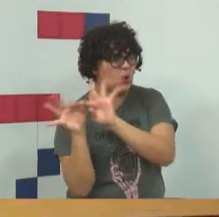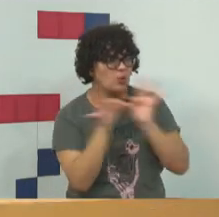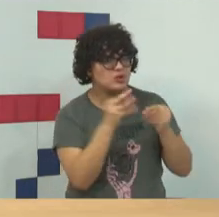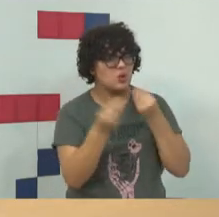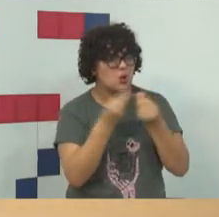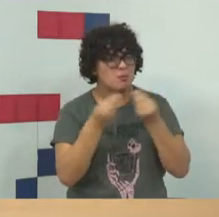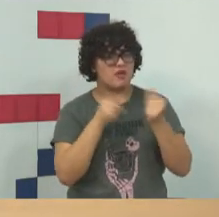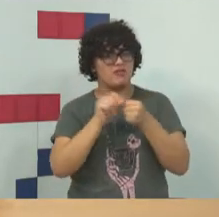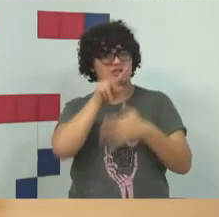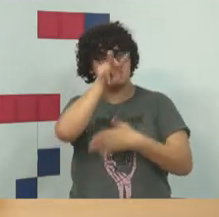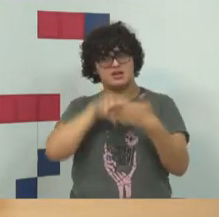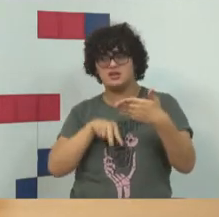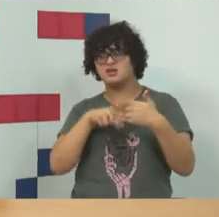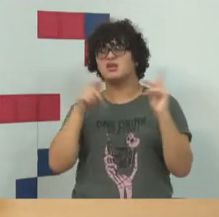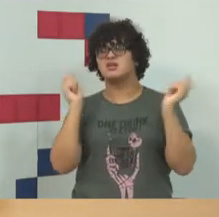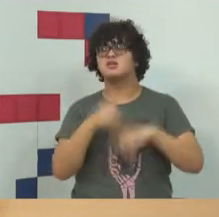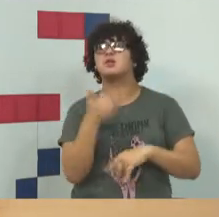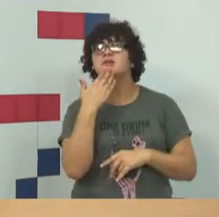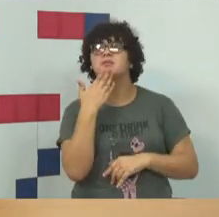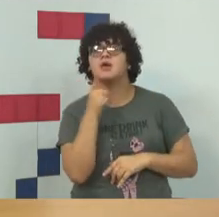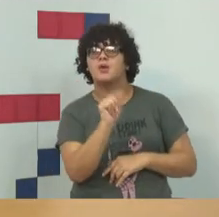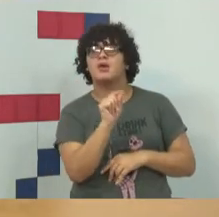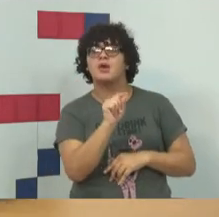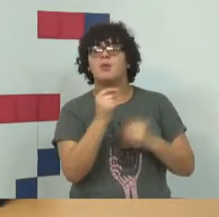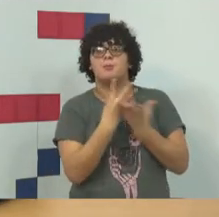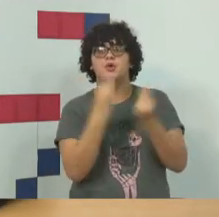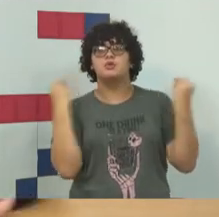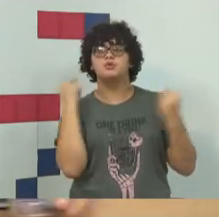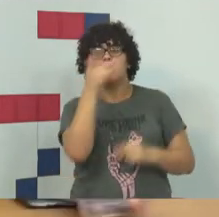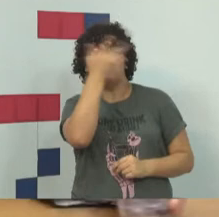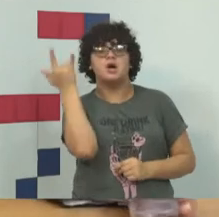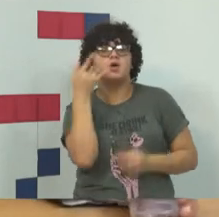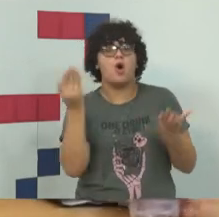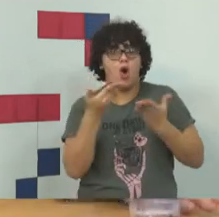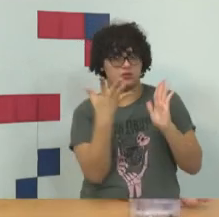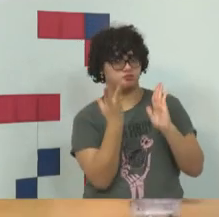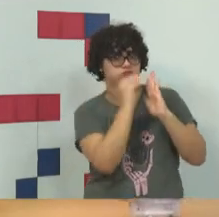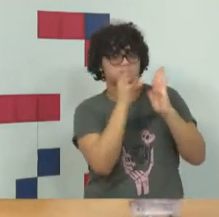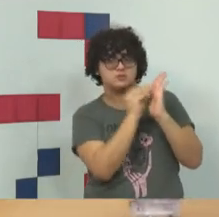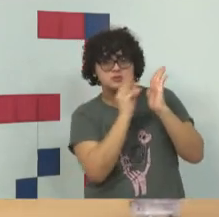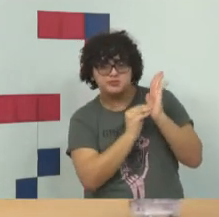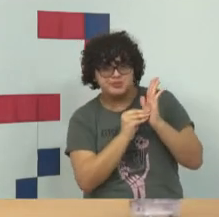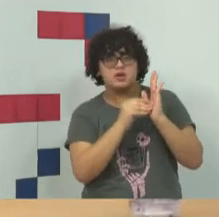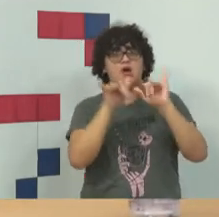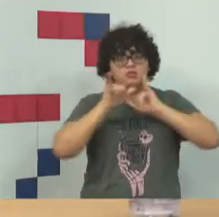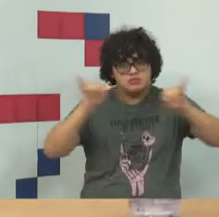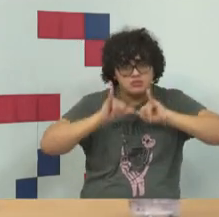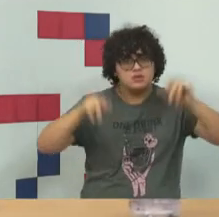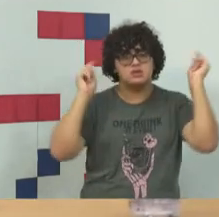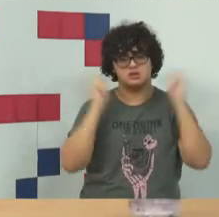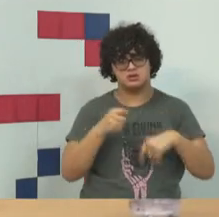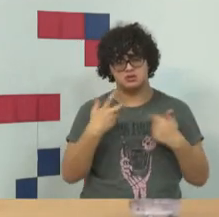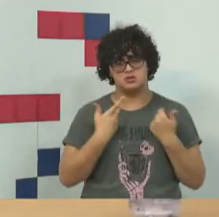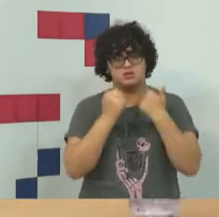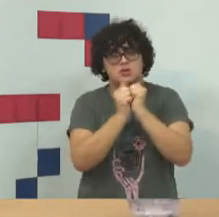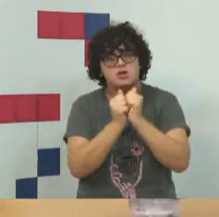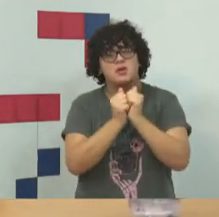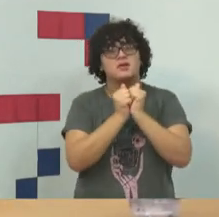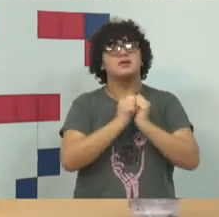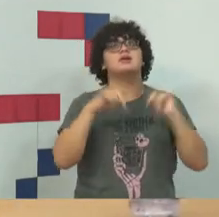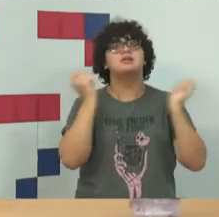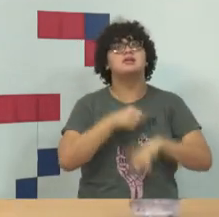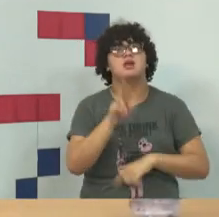fiz a leitura ou que o professor Rossini fez a leitura, tanto a pessoa que compõe a notícia quanto a pessoa que a compartilha e a multiplica